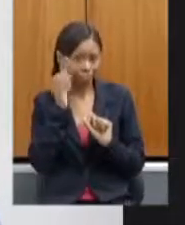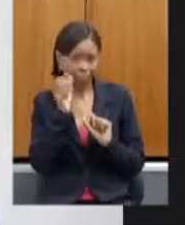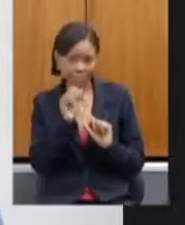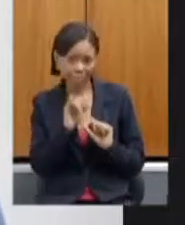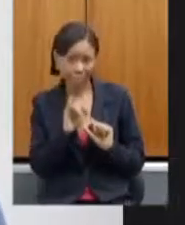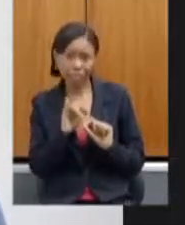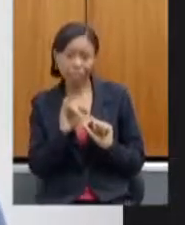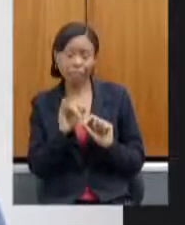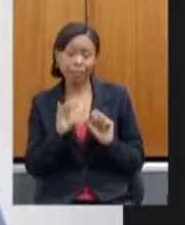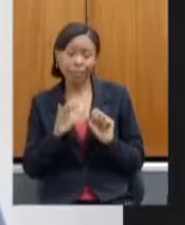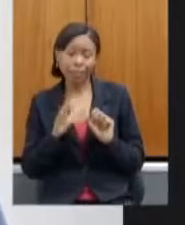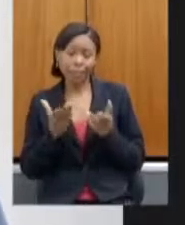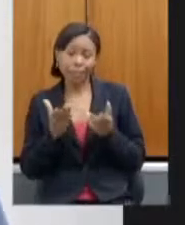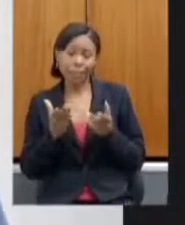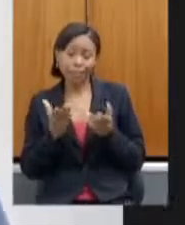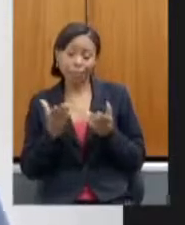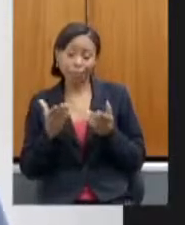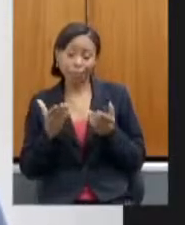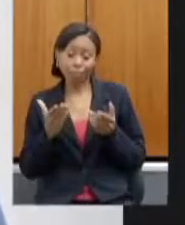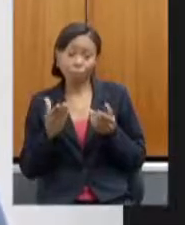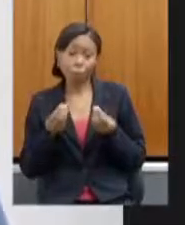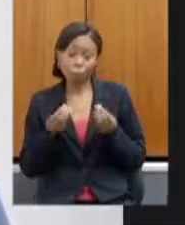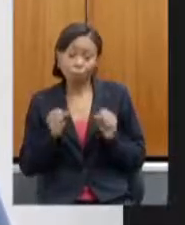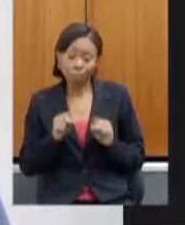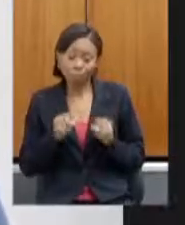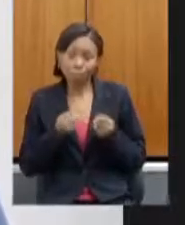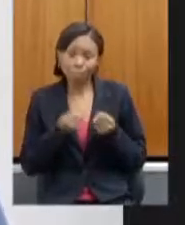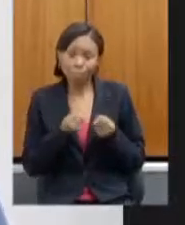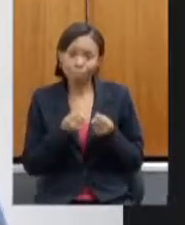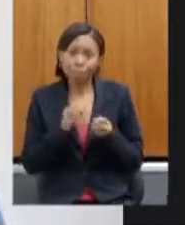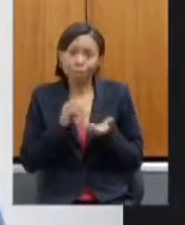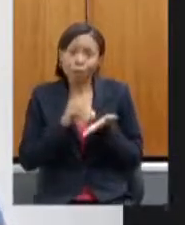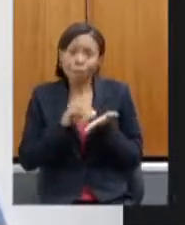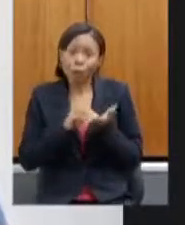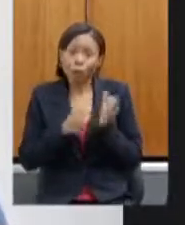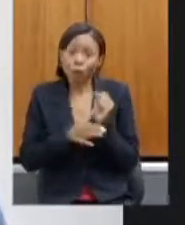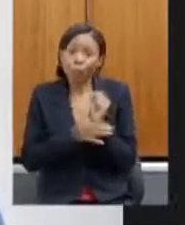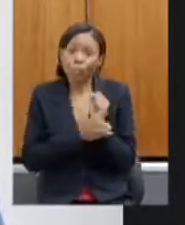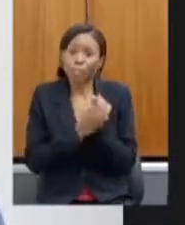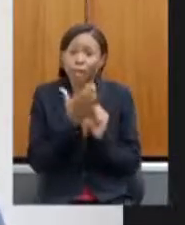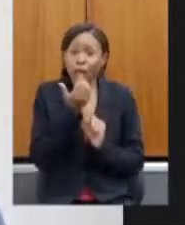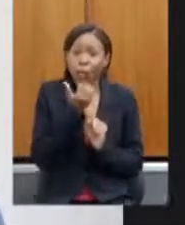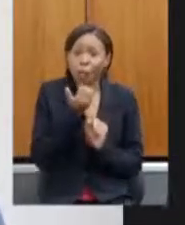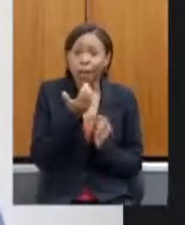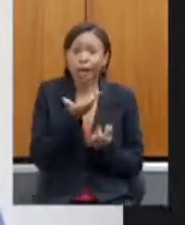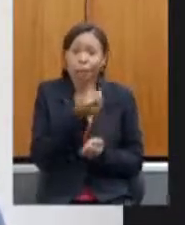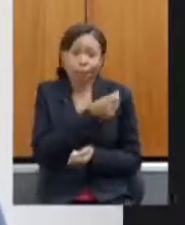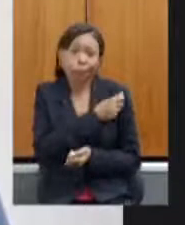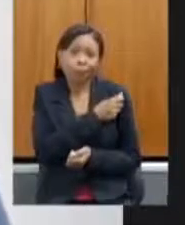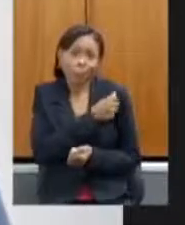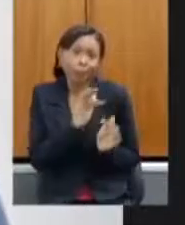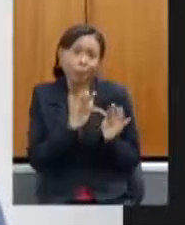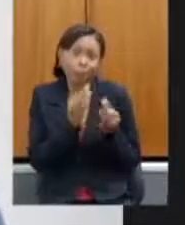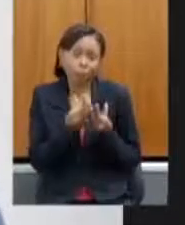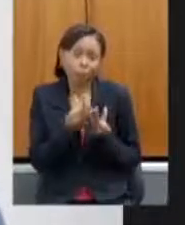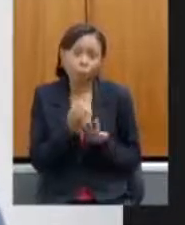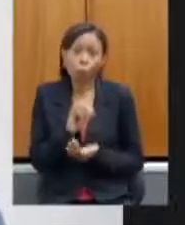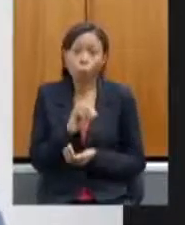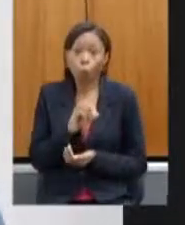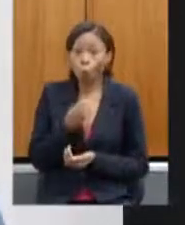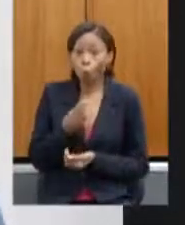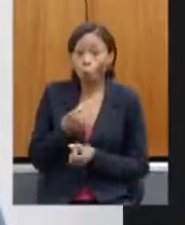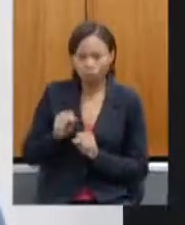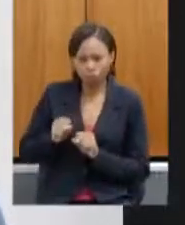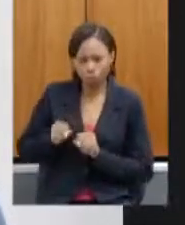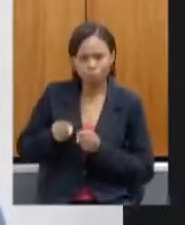dos alunos e das famílias, seja para aquecer a economia local e fortalecer o agricultor